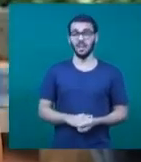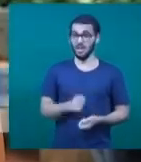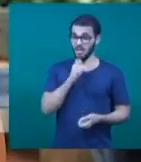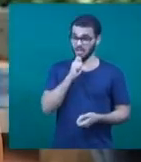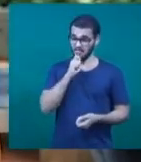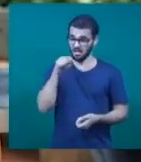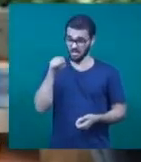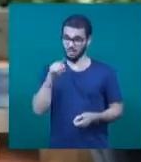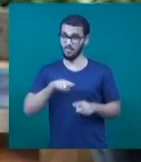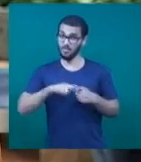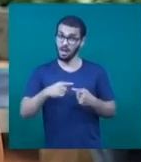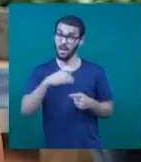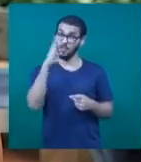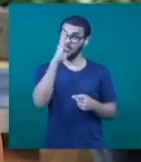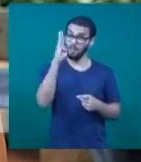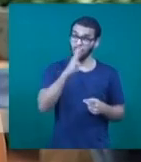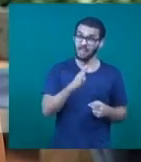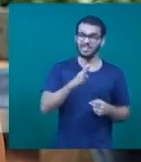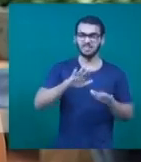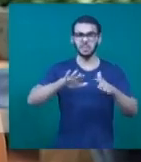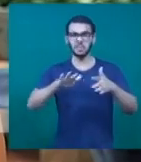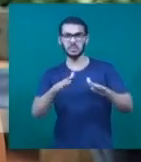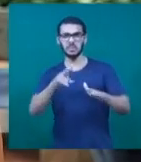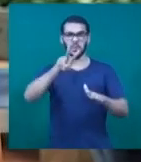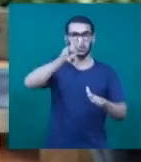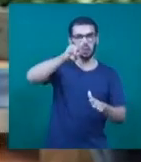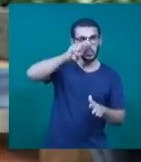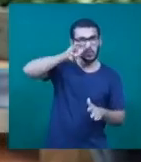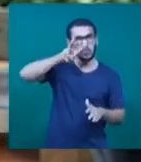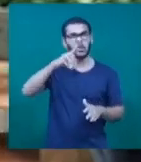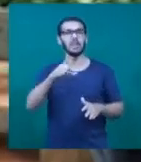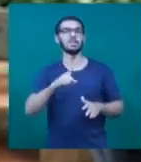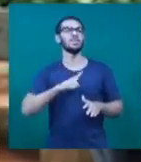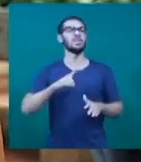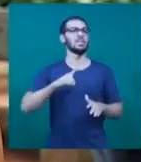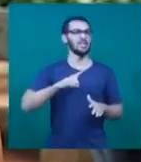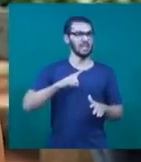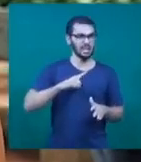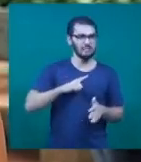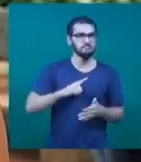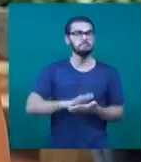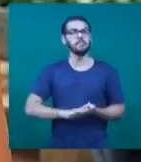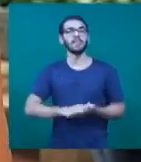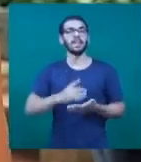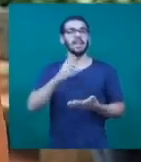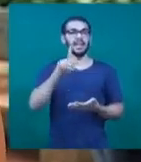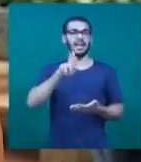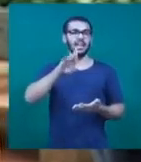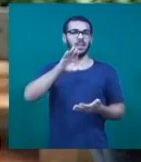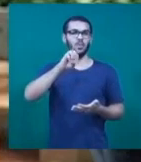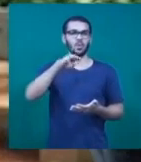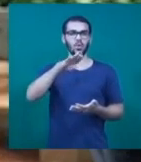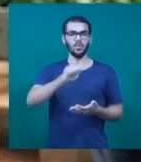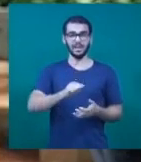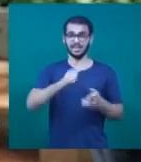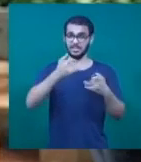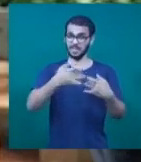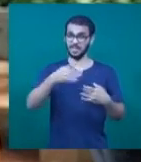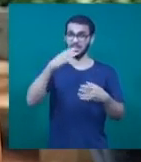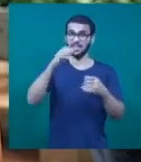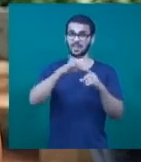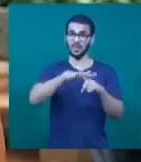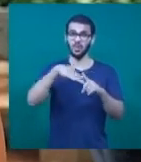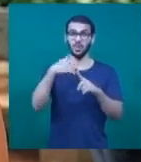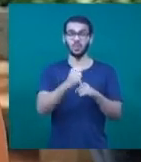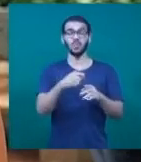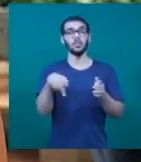Igor, mas no Brasil, cerca de 1 milhão de pessoas devem ter glaucoma, segundo a Sociedade Brasileira de Oftalmologia. A doença